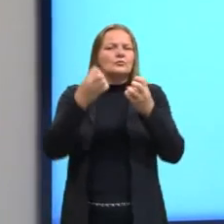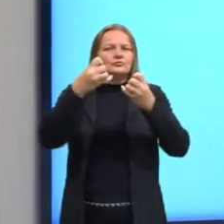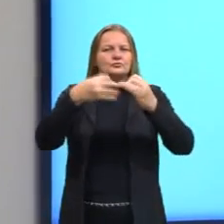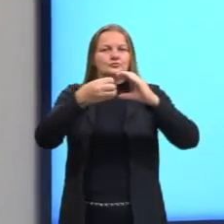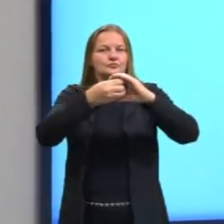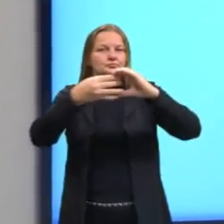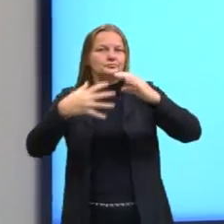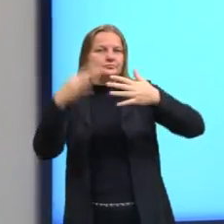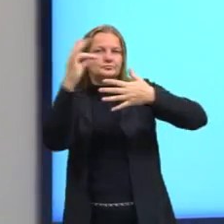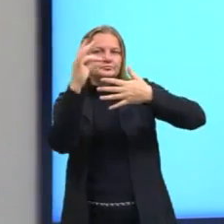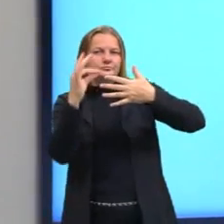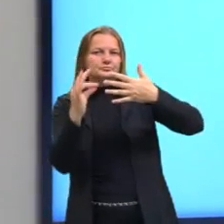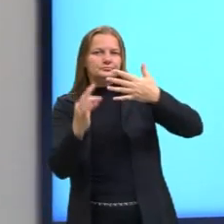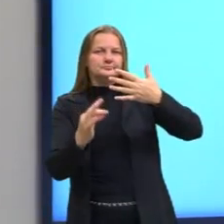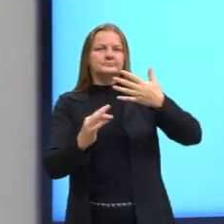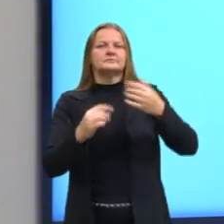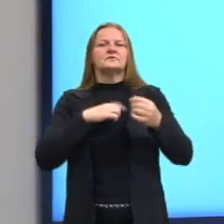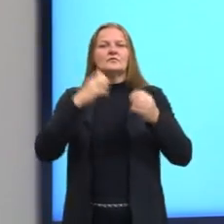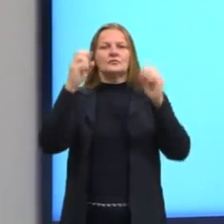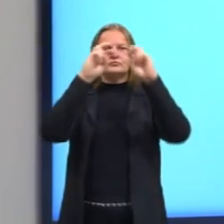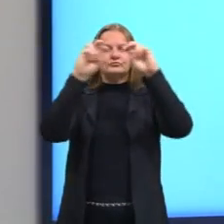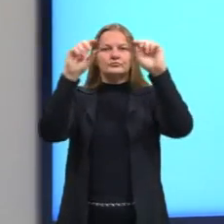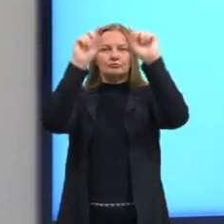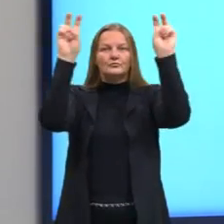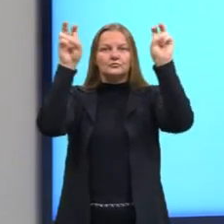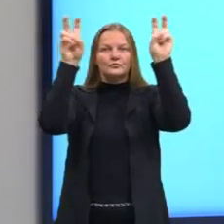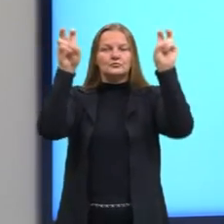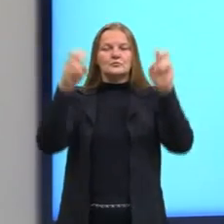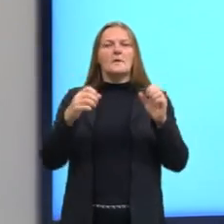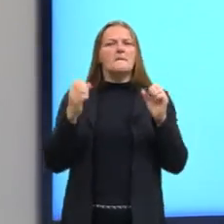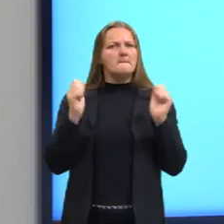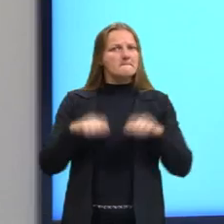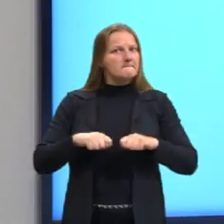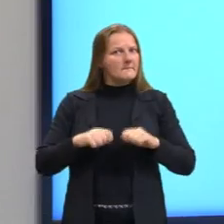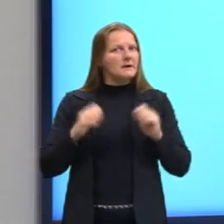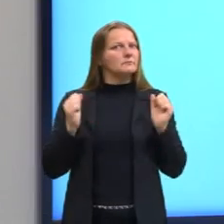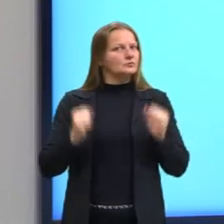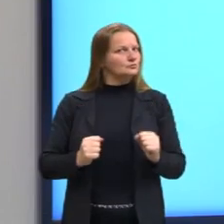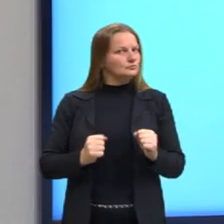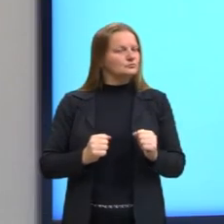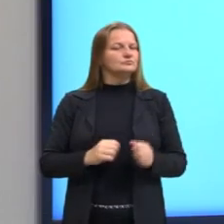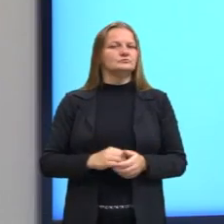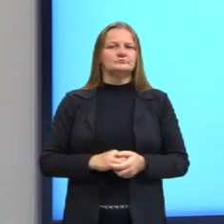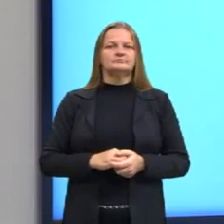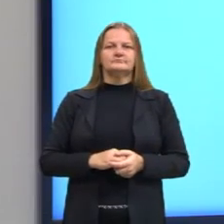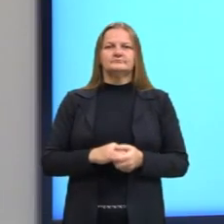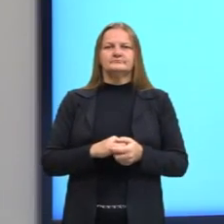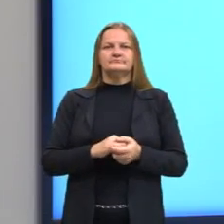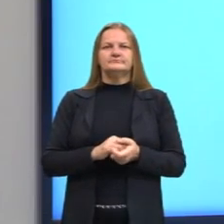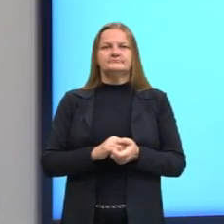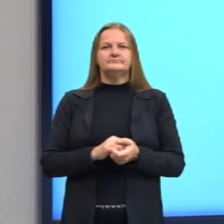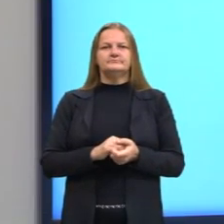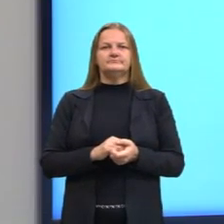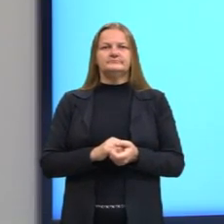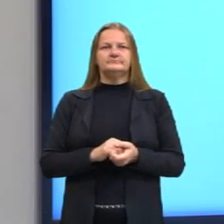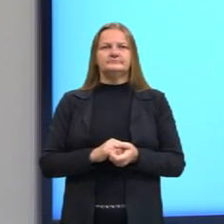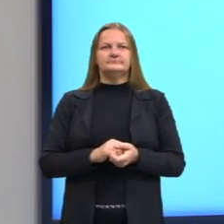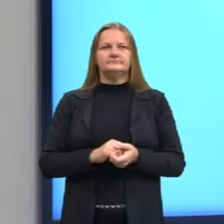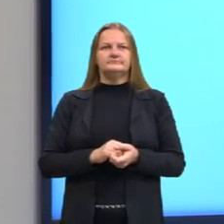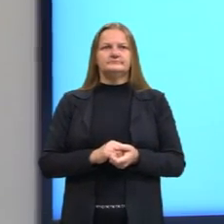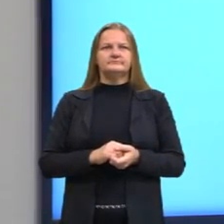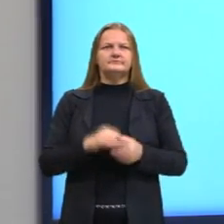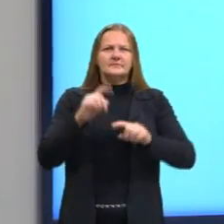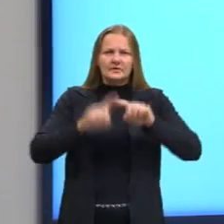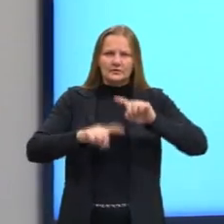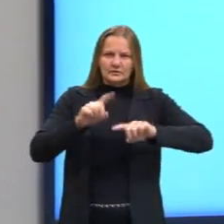passos. Então, ali no enunciado está dizendo que nós podemos, podemos, certo, obter os